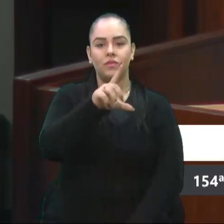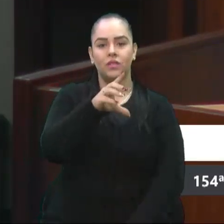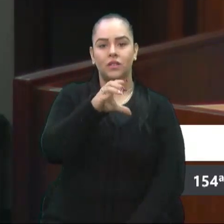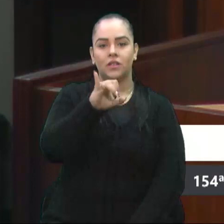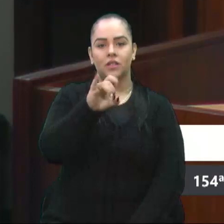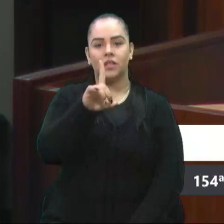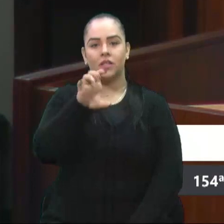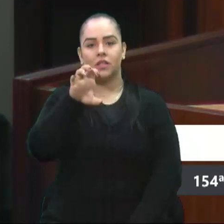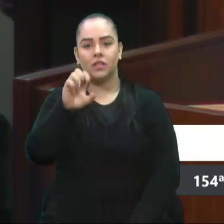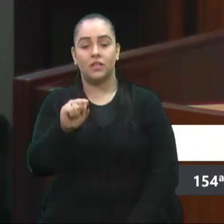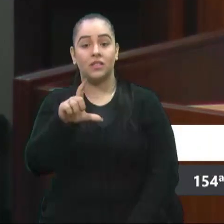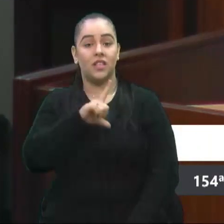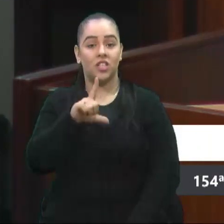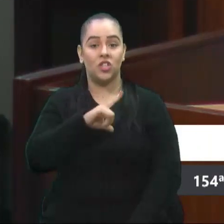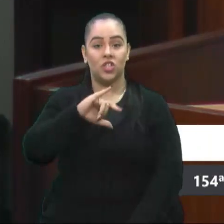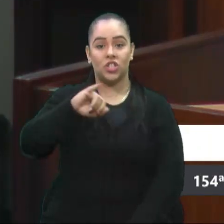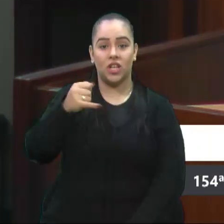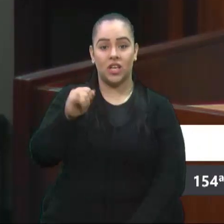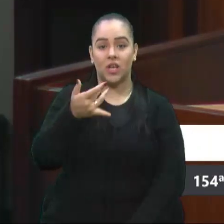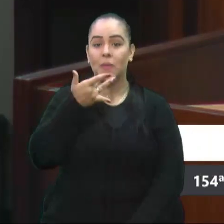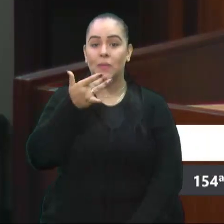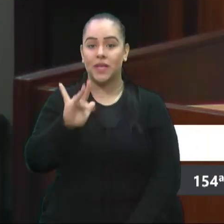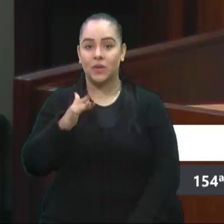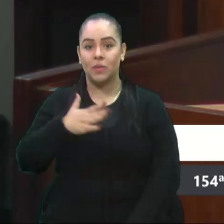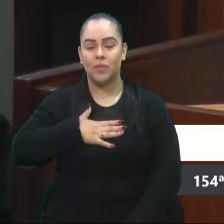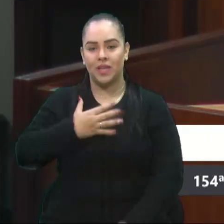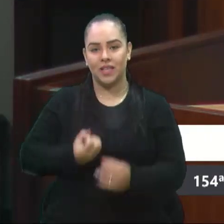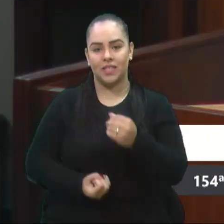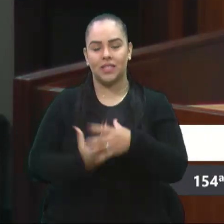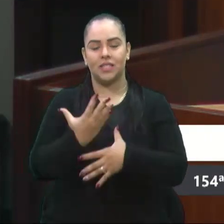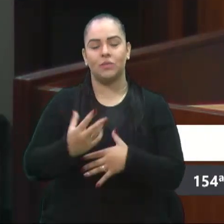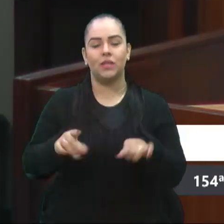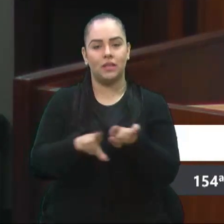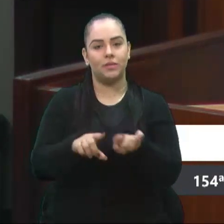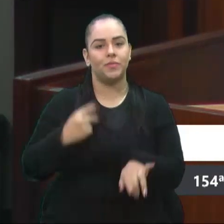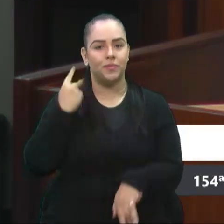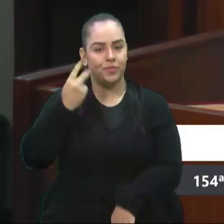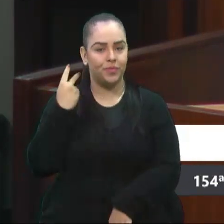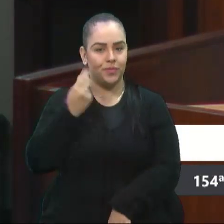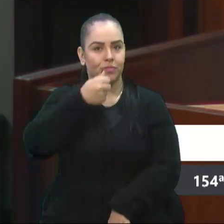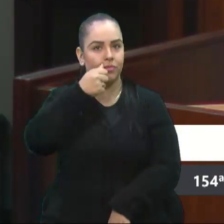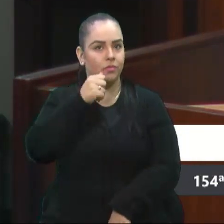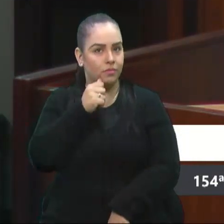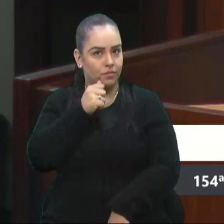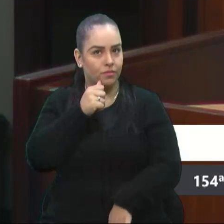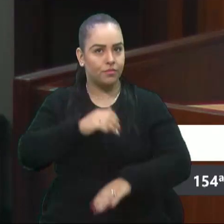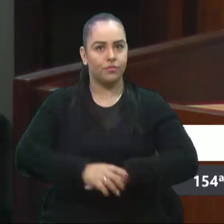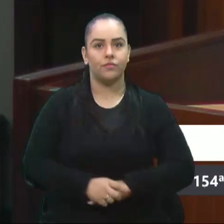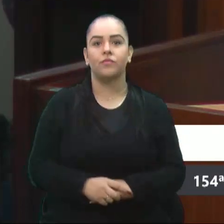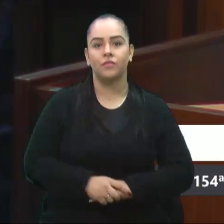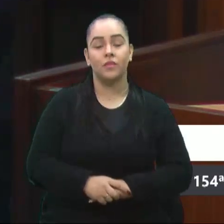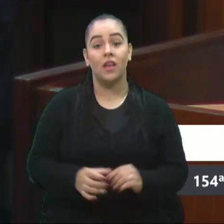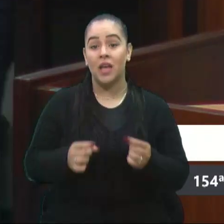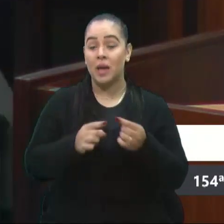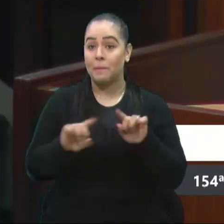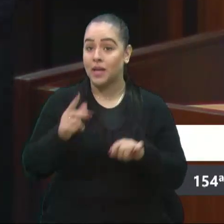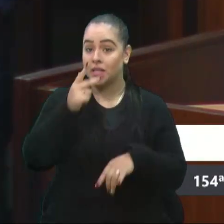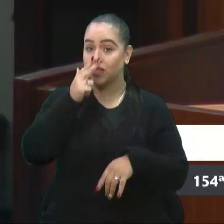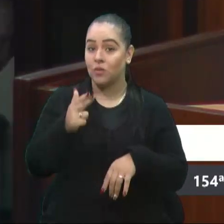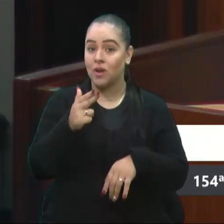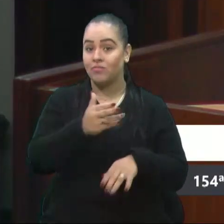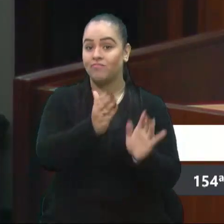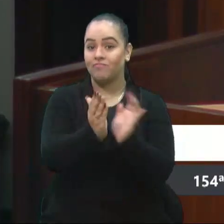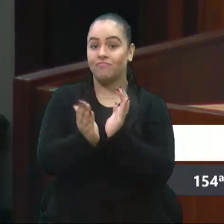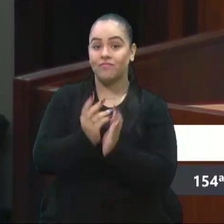Nós temos o Janeiro Branco, que é um projeto de minha autoria e da vereadora Paula Iores. Mas, ao mesmo tempo, colegas